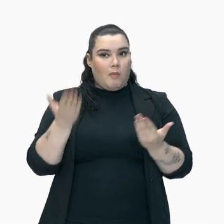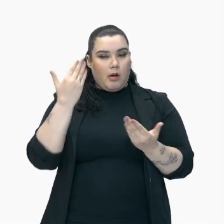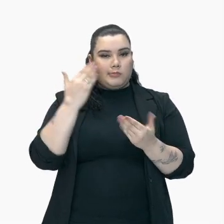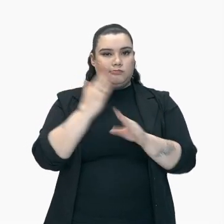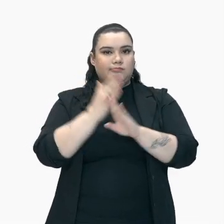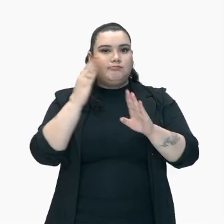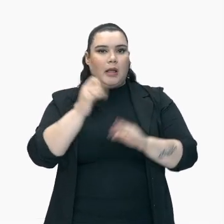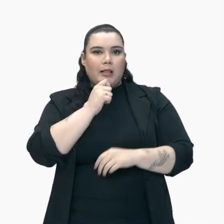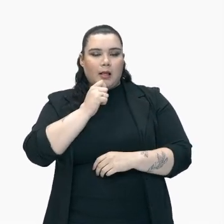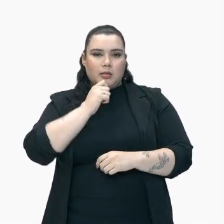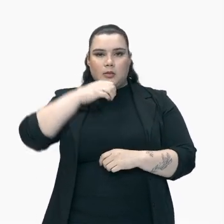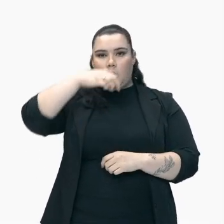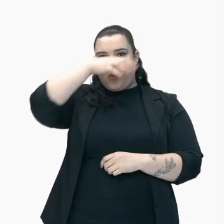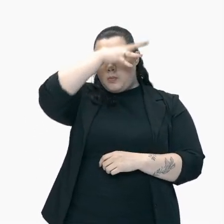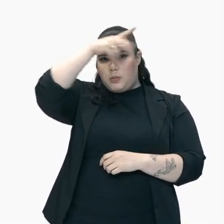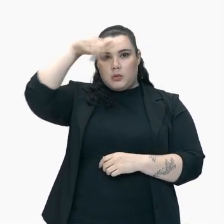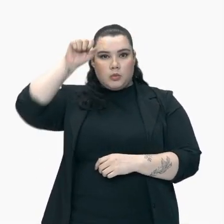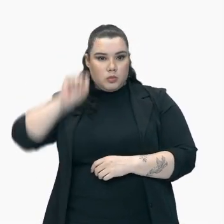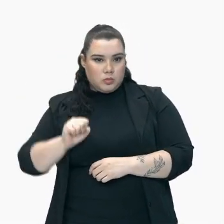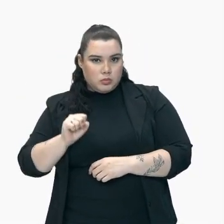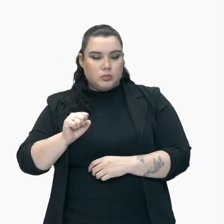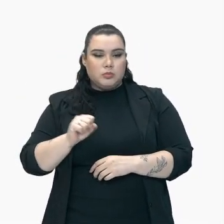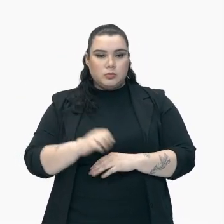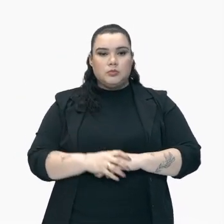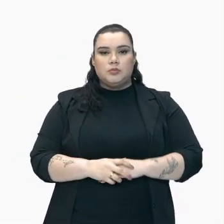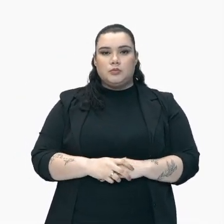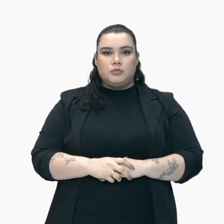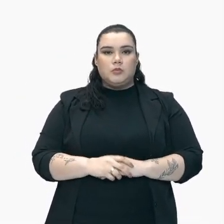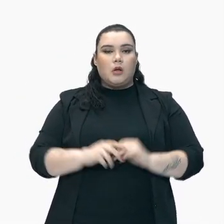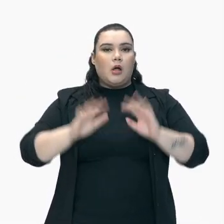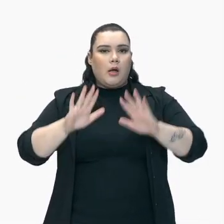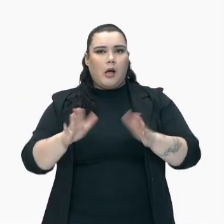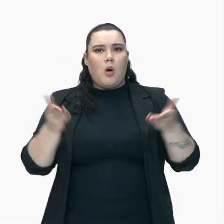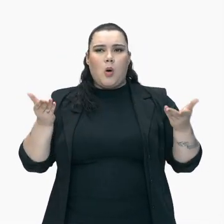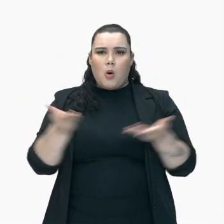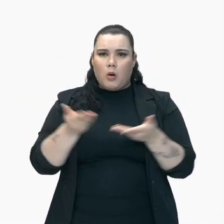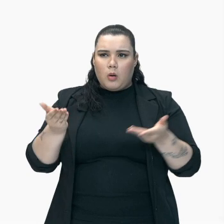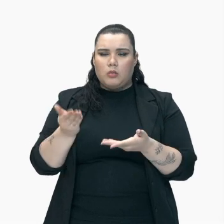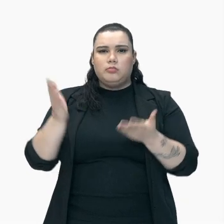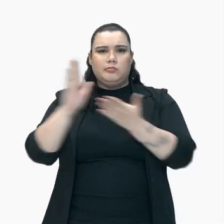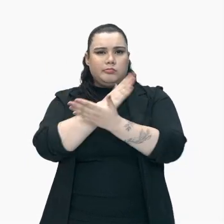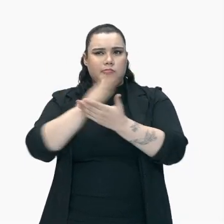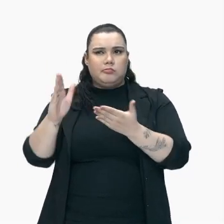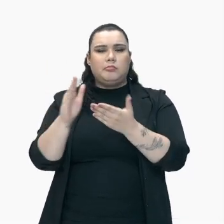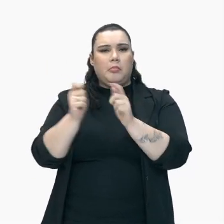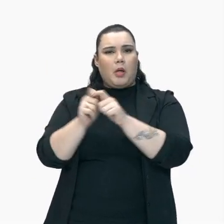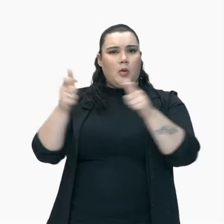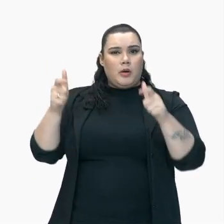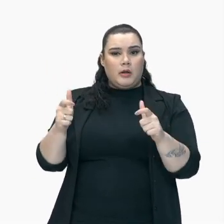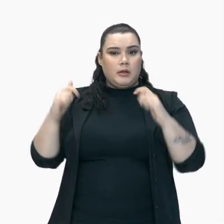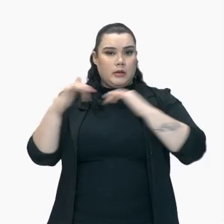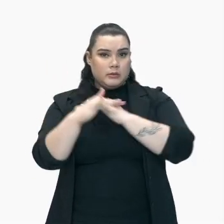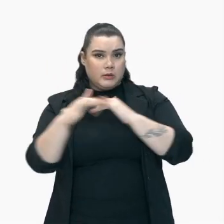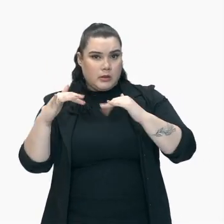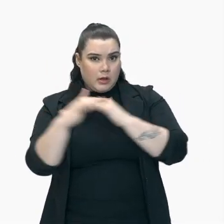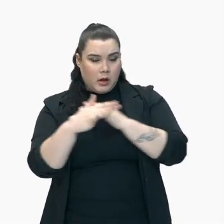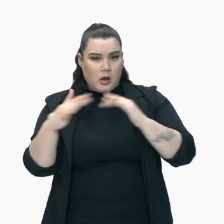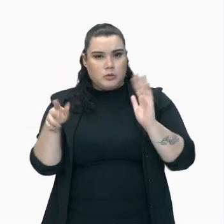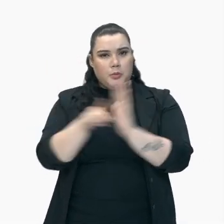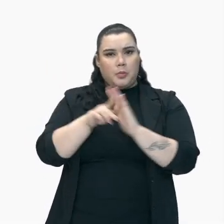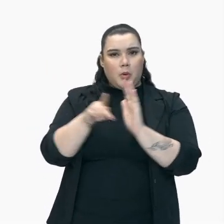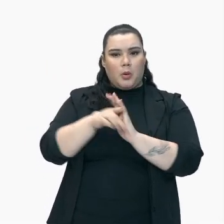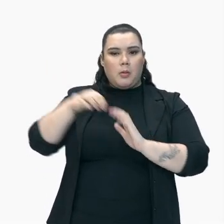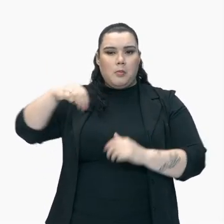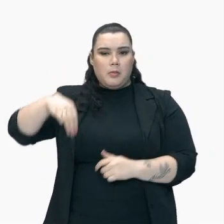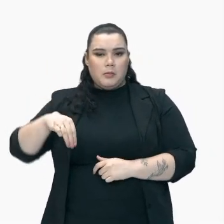Galera É importante dizer Que ainda hoje Várias cidades Tanto mineiras Um exemplo é